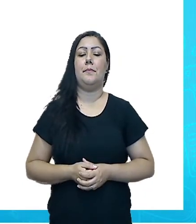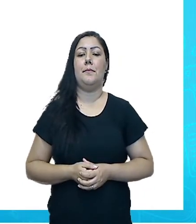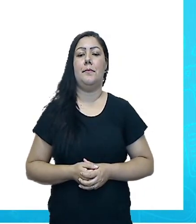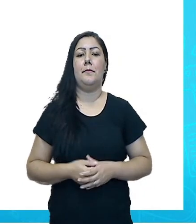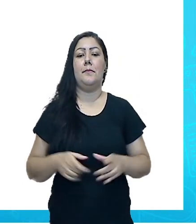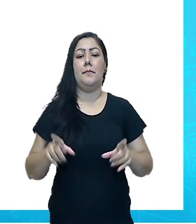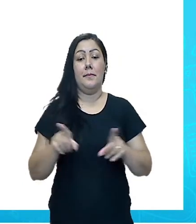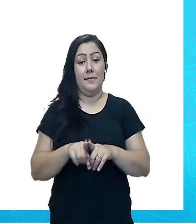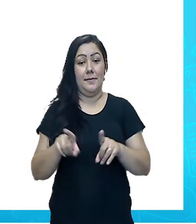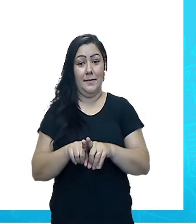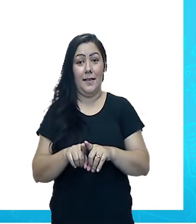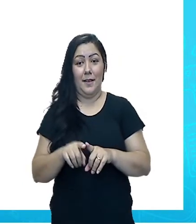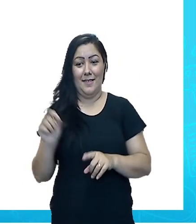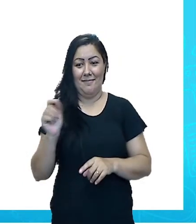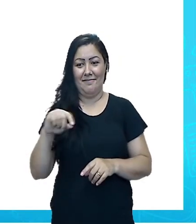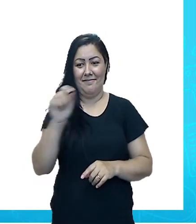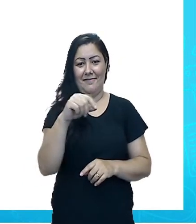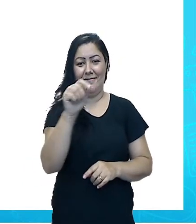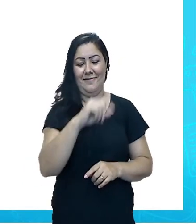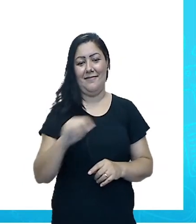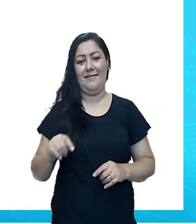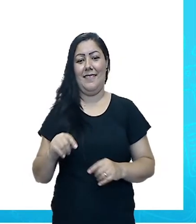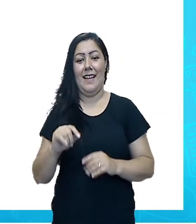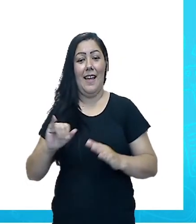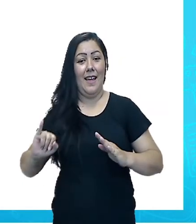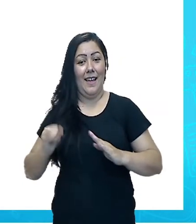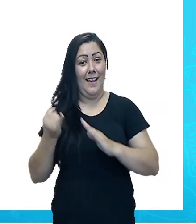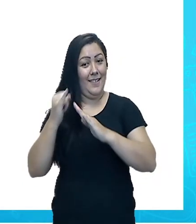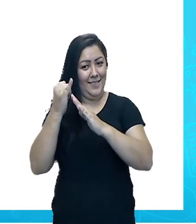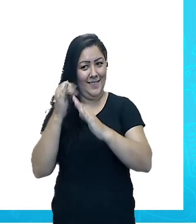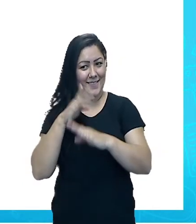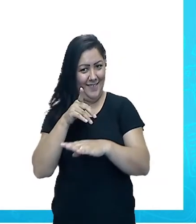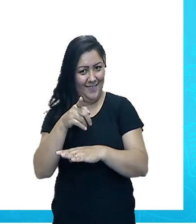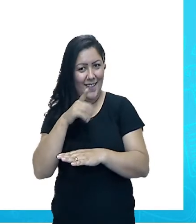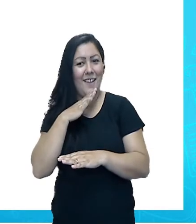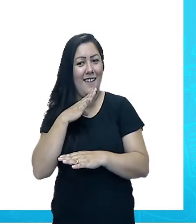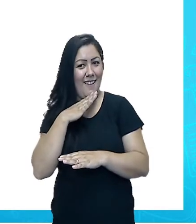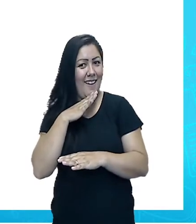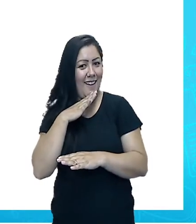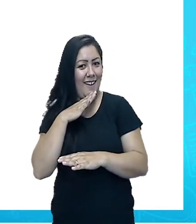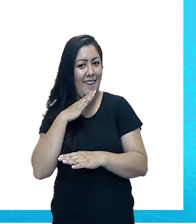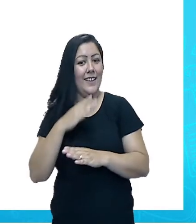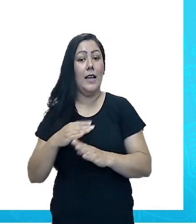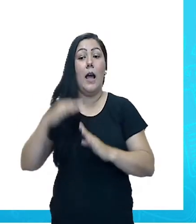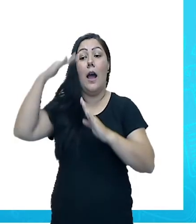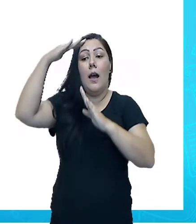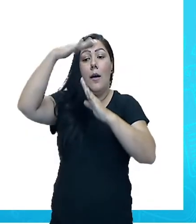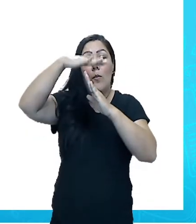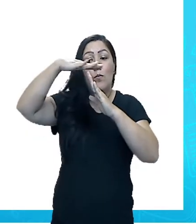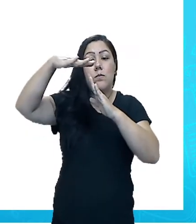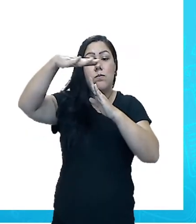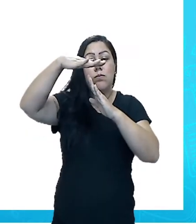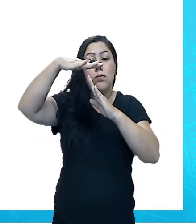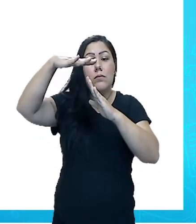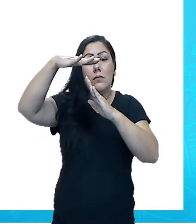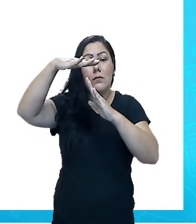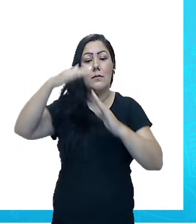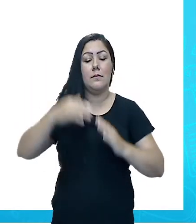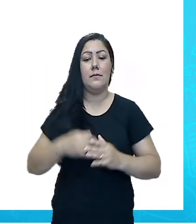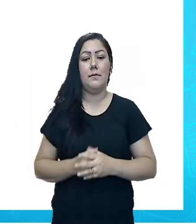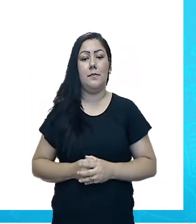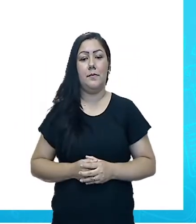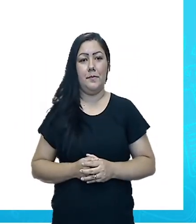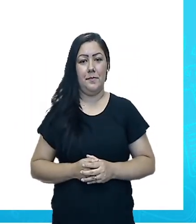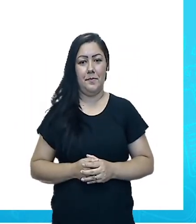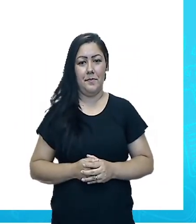podemos marcar também. Conhece isso aqui? Olha, o pico da Ibituruna,